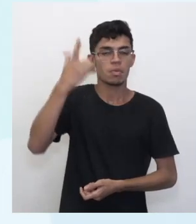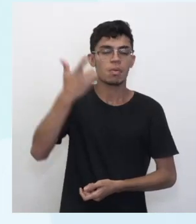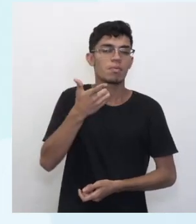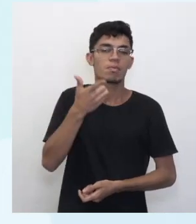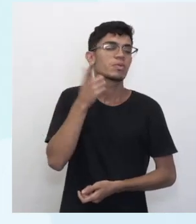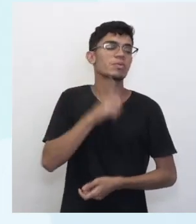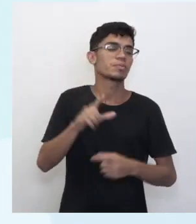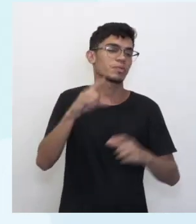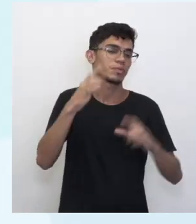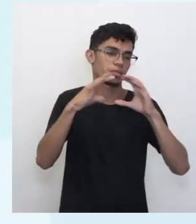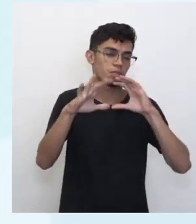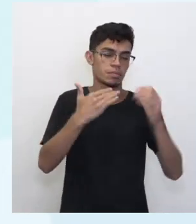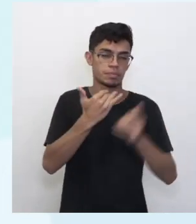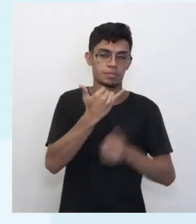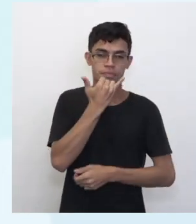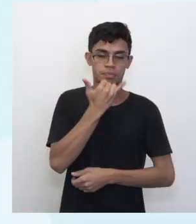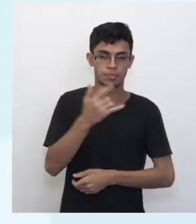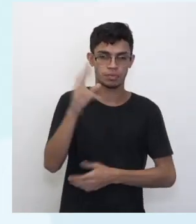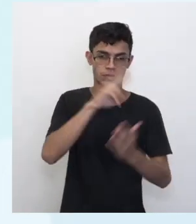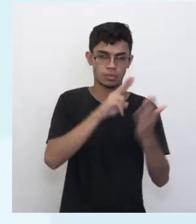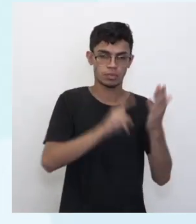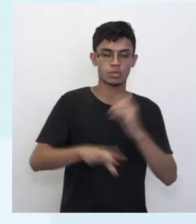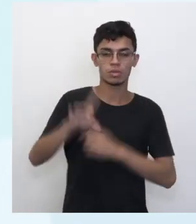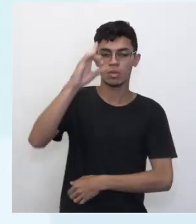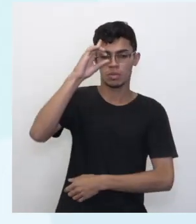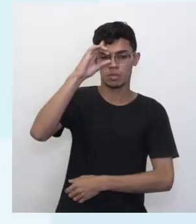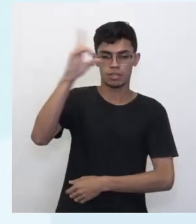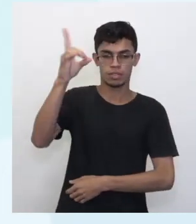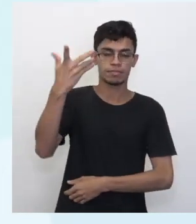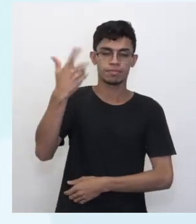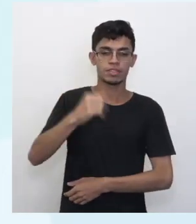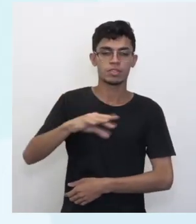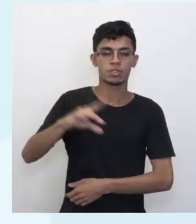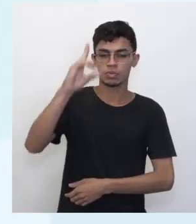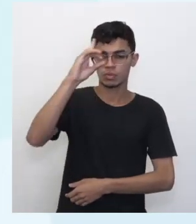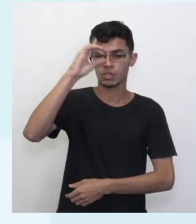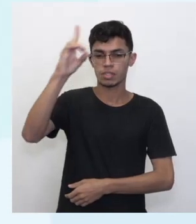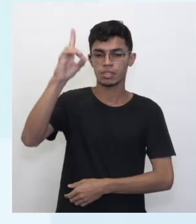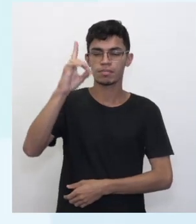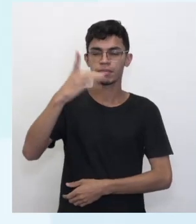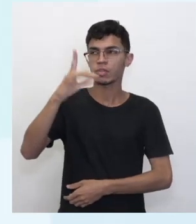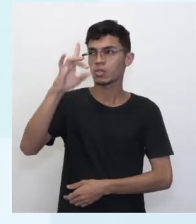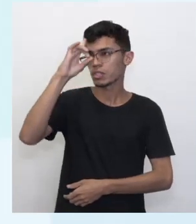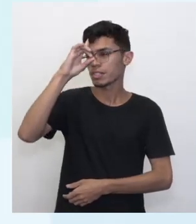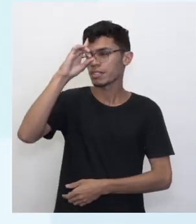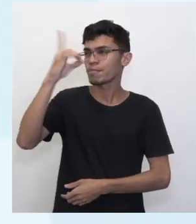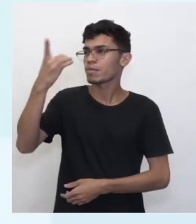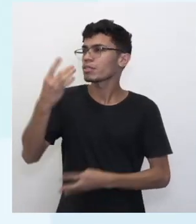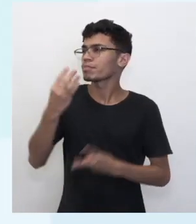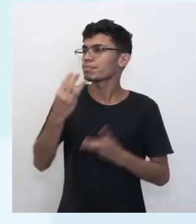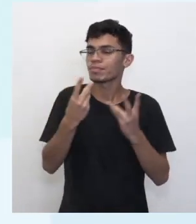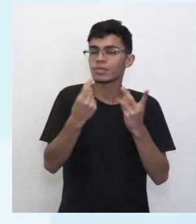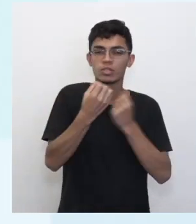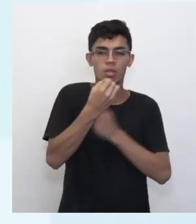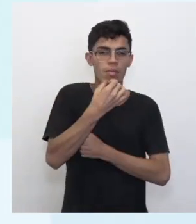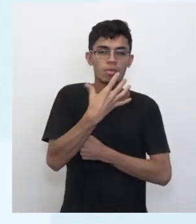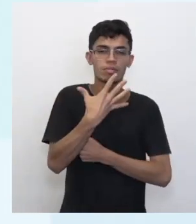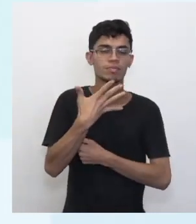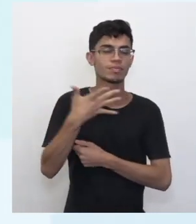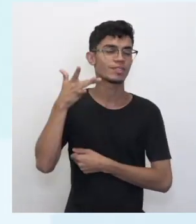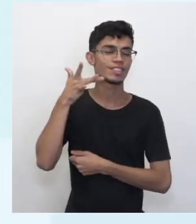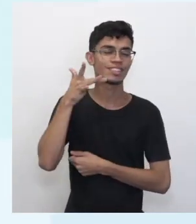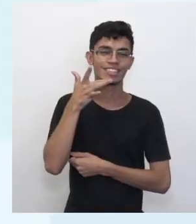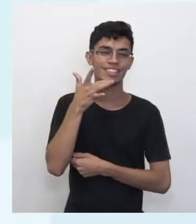gente. Então, me perdoem. Eu vou ler, tá certo? Era uma vez... O dia em que todo dia era bom. Delicioso